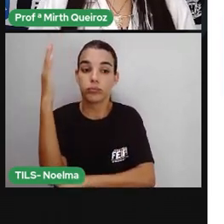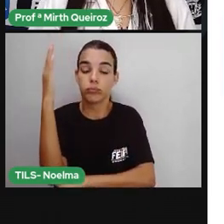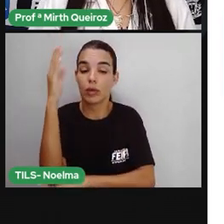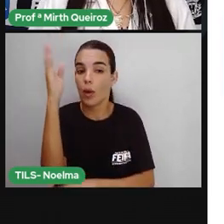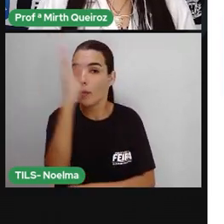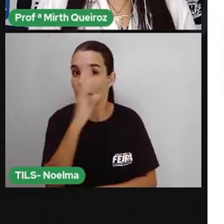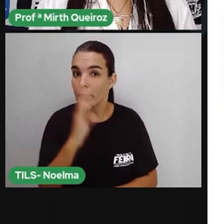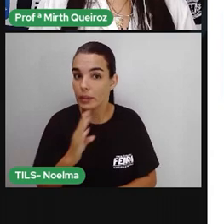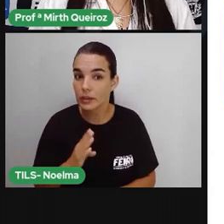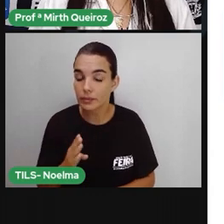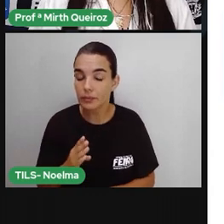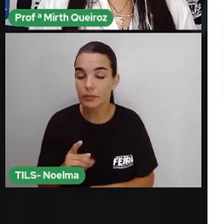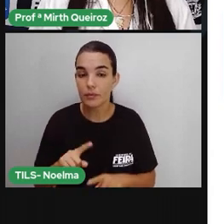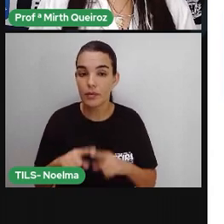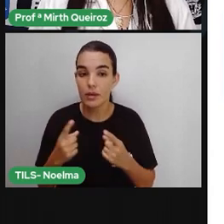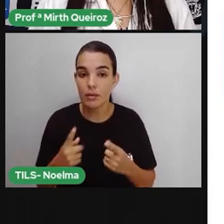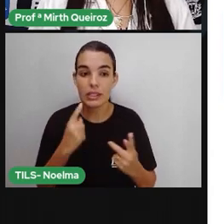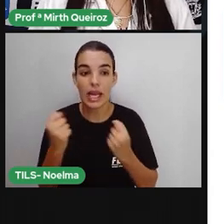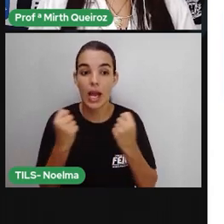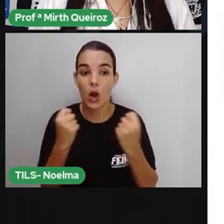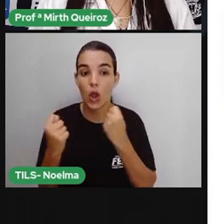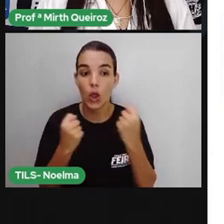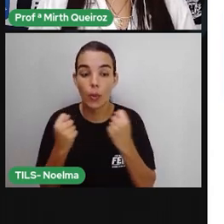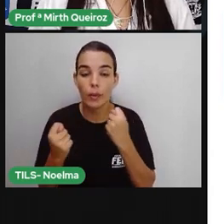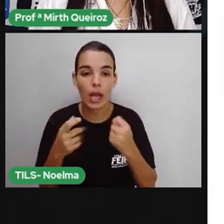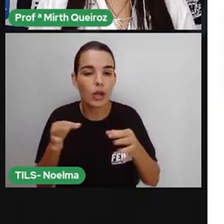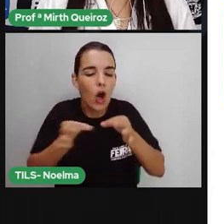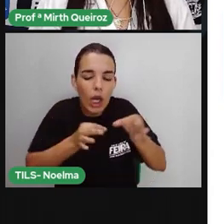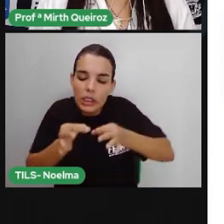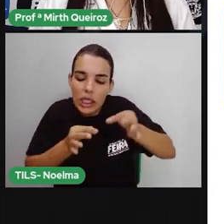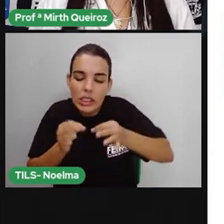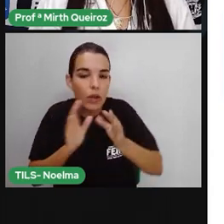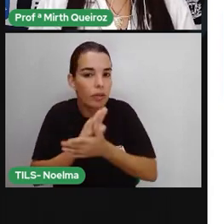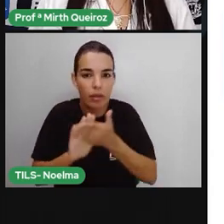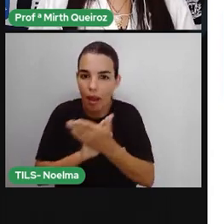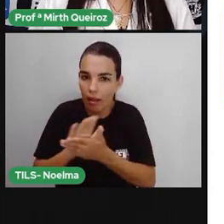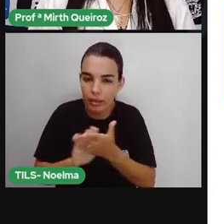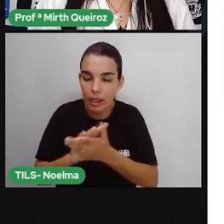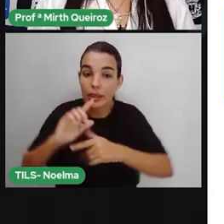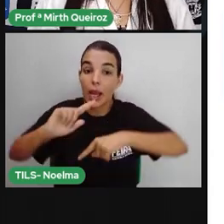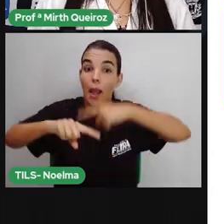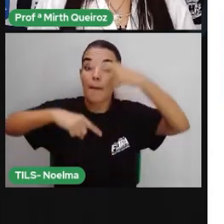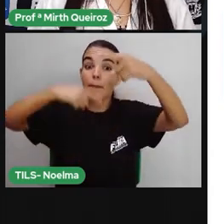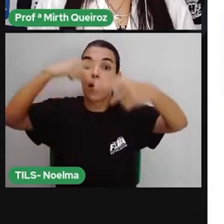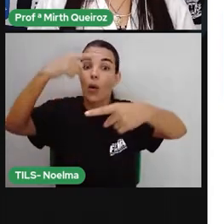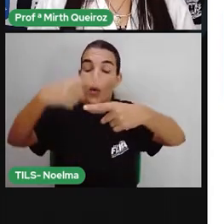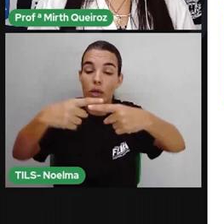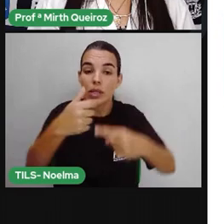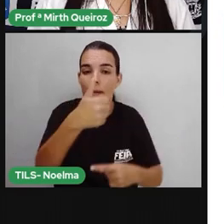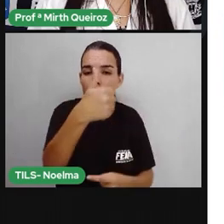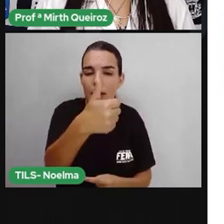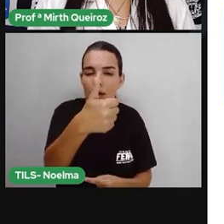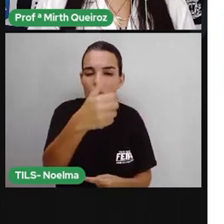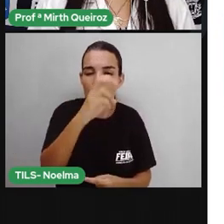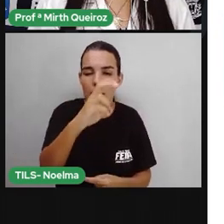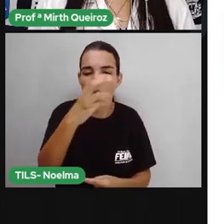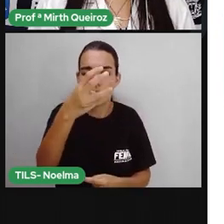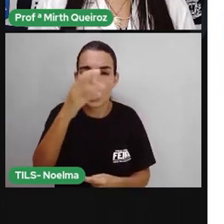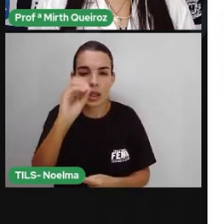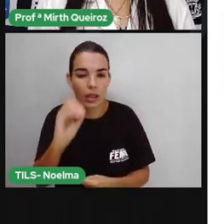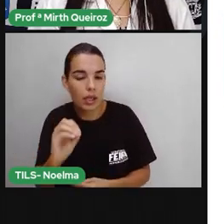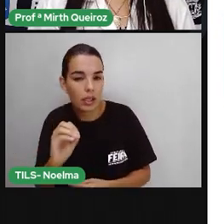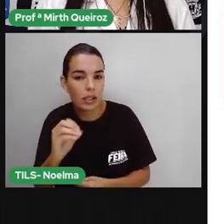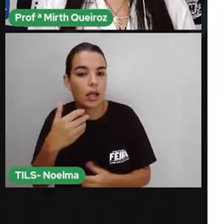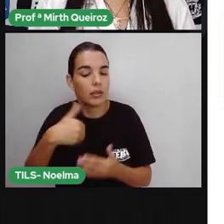Só que a economia não era totalmente organizada, ela passou a ser organizada depois que nós